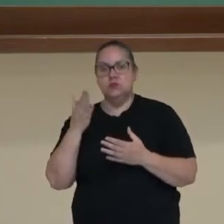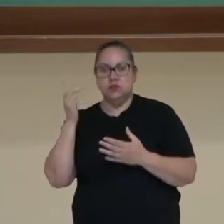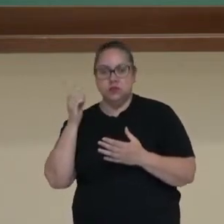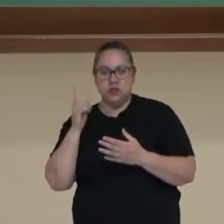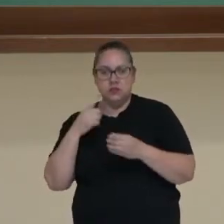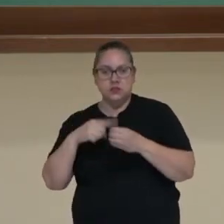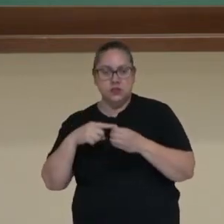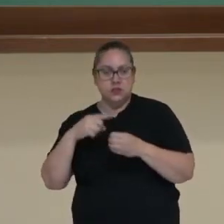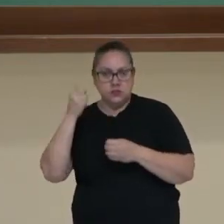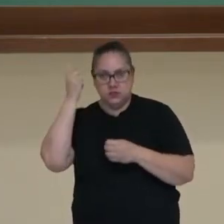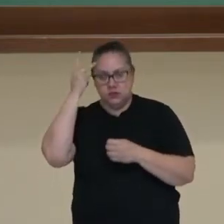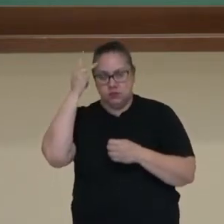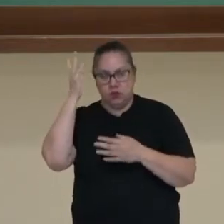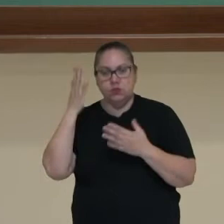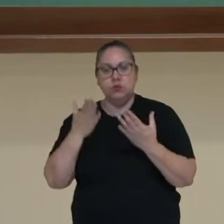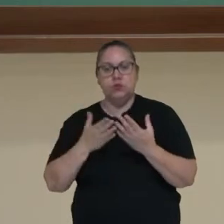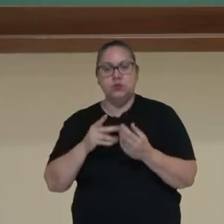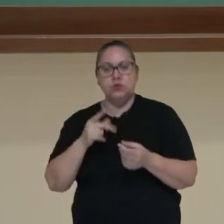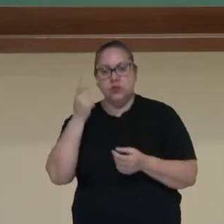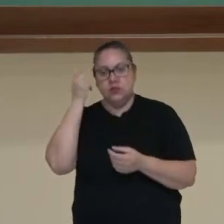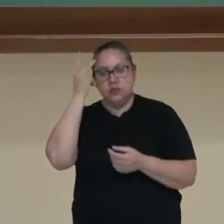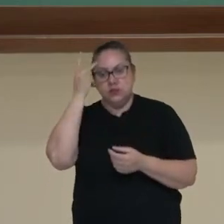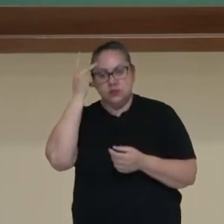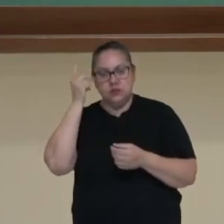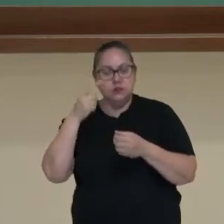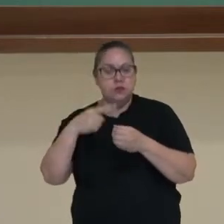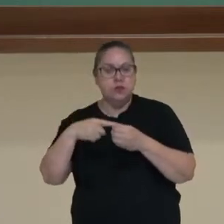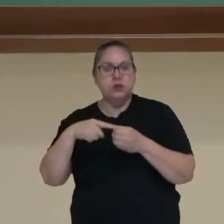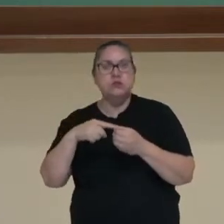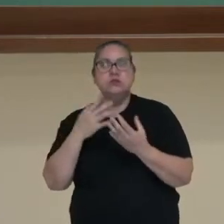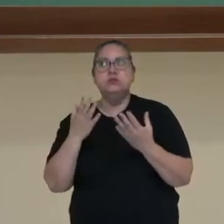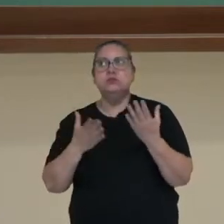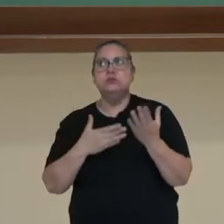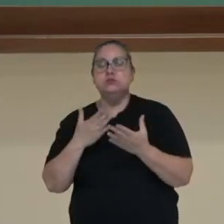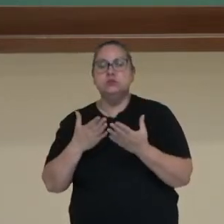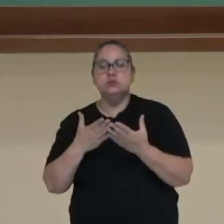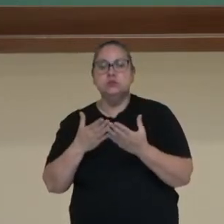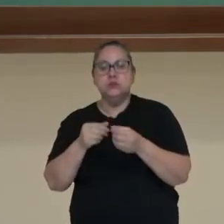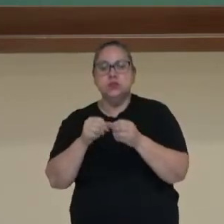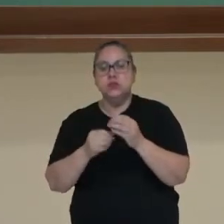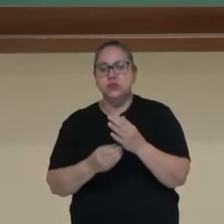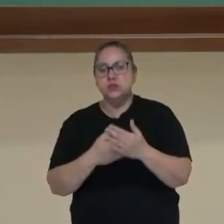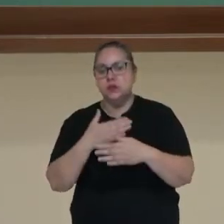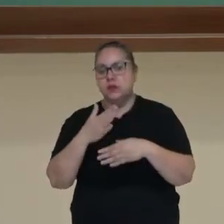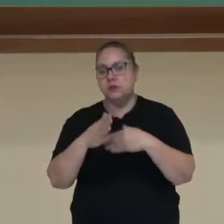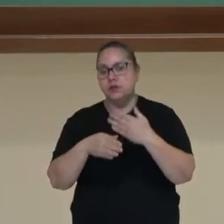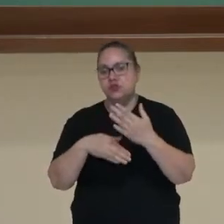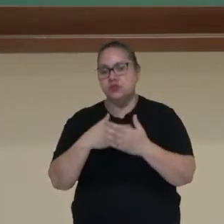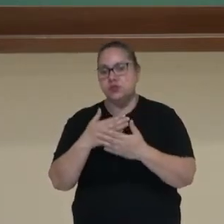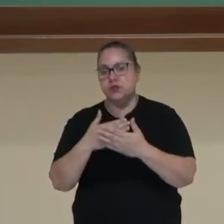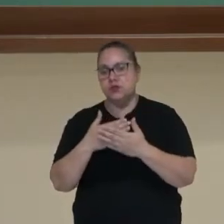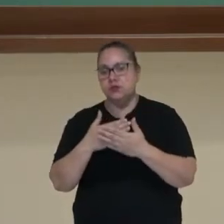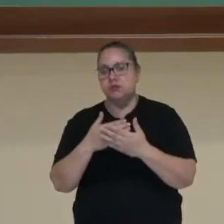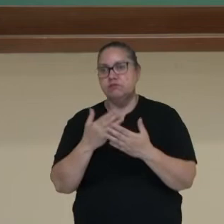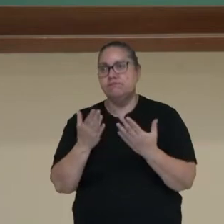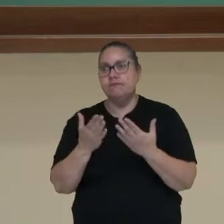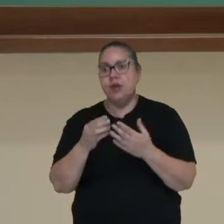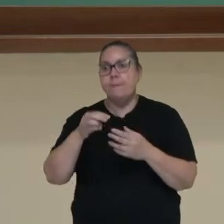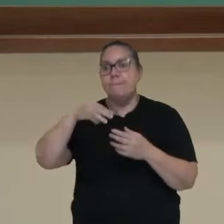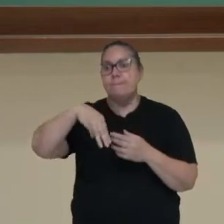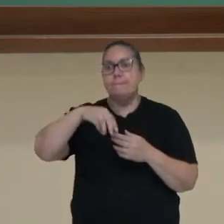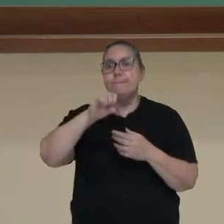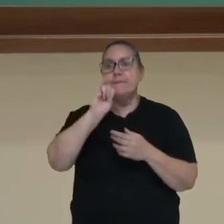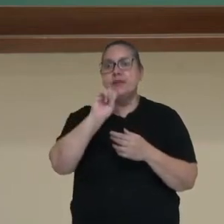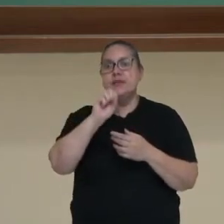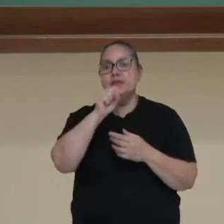na cidade de São Paulo, aonde a cidade de São Paulo, ela se estabeleceu a partir de uma missão